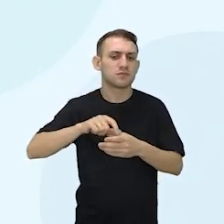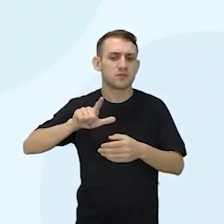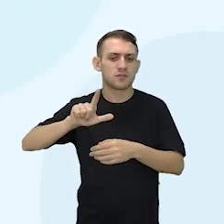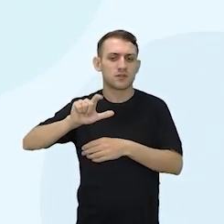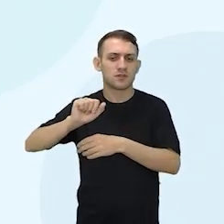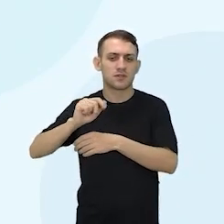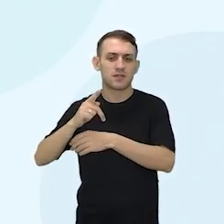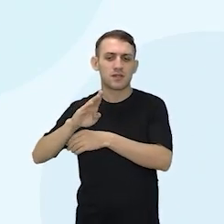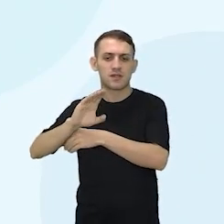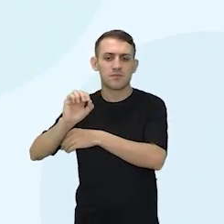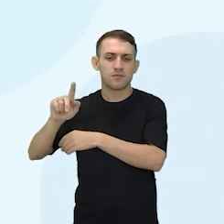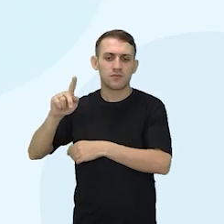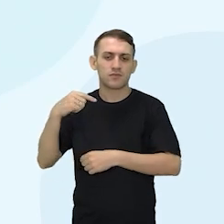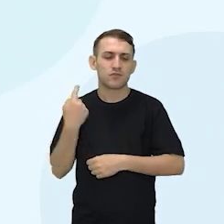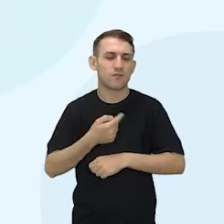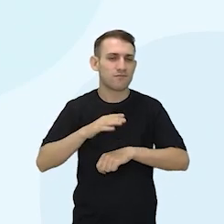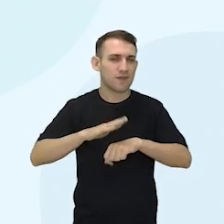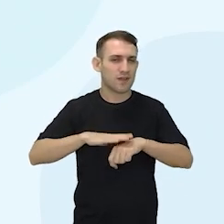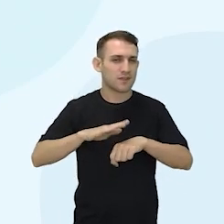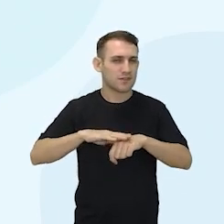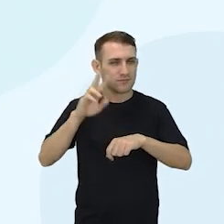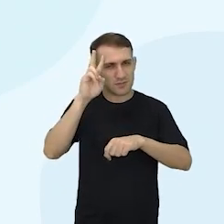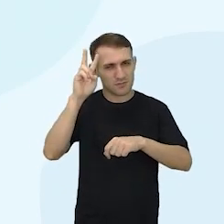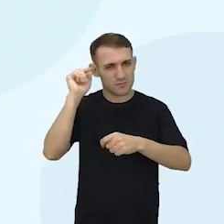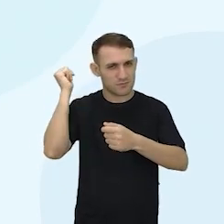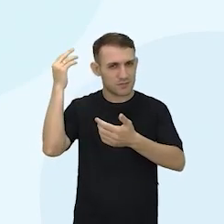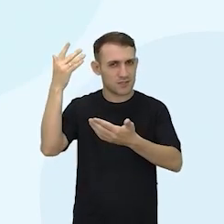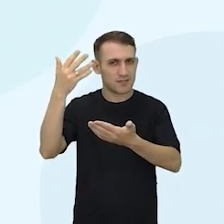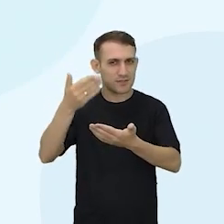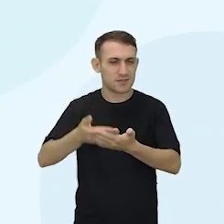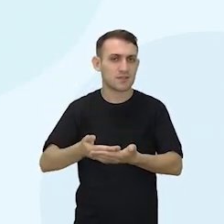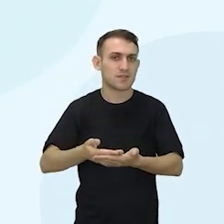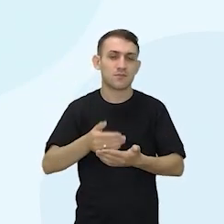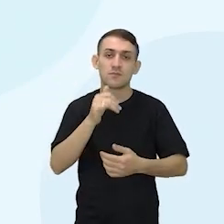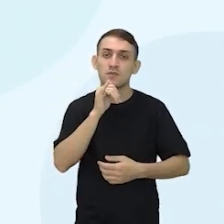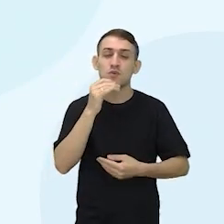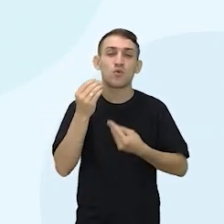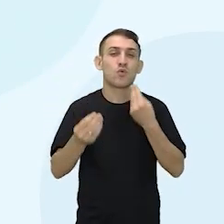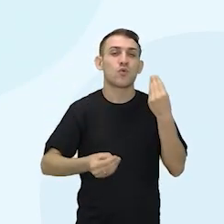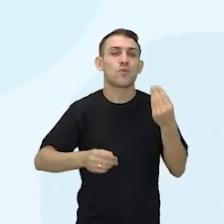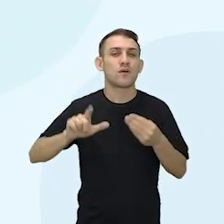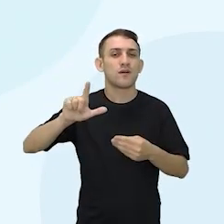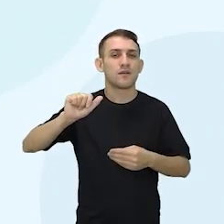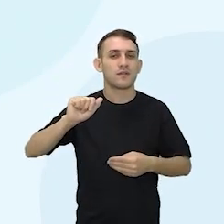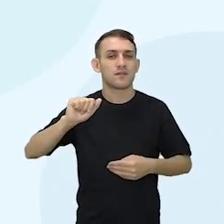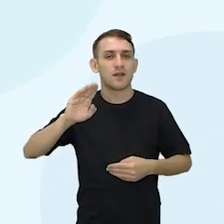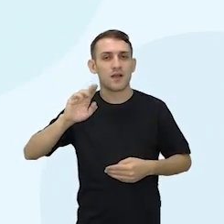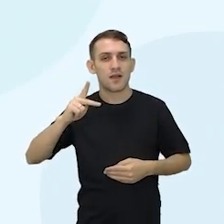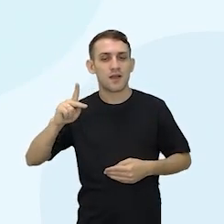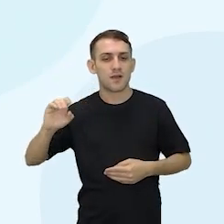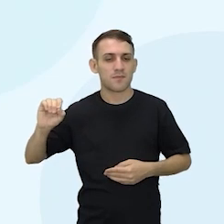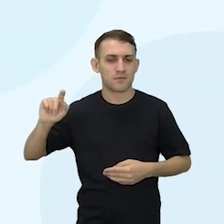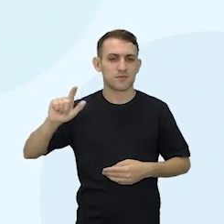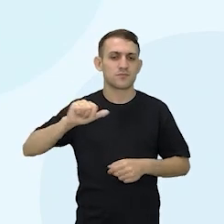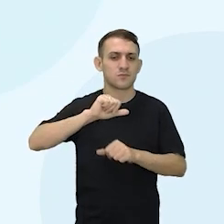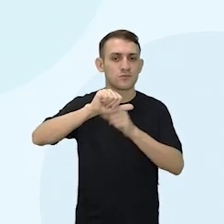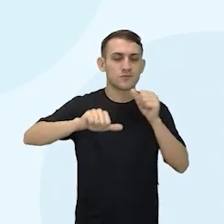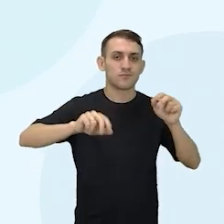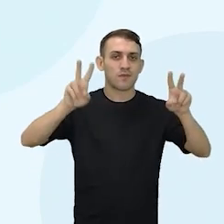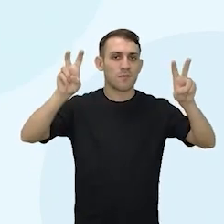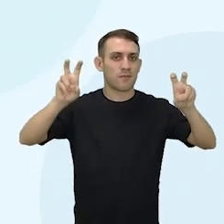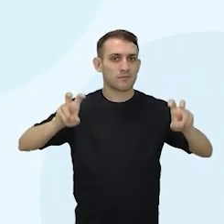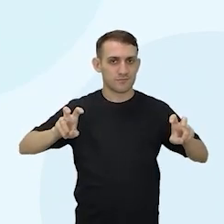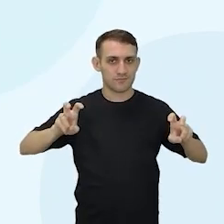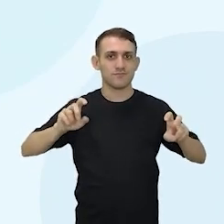vamos falar a verdade? Fazendo aí uma linha do tempo. O quanto que esse lapbook moldou? Título, então,